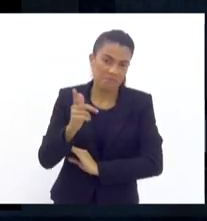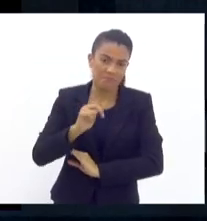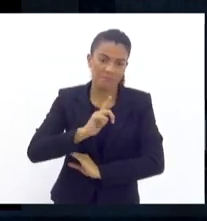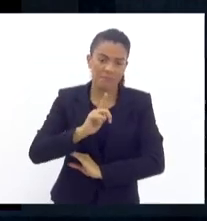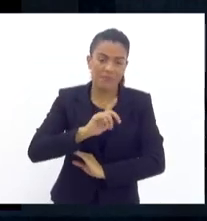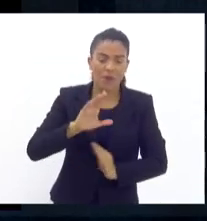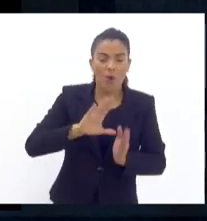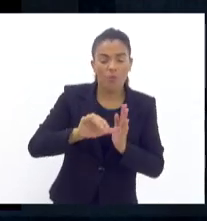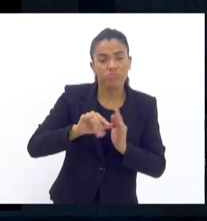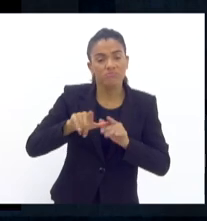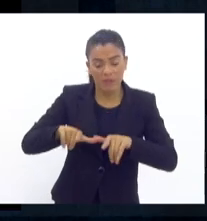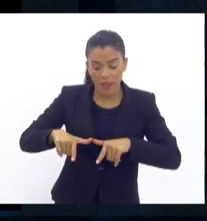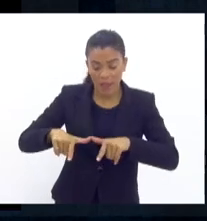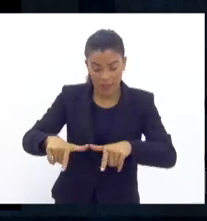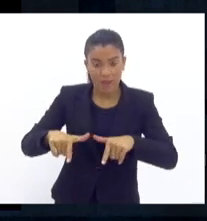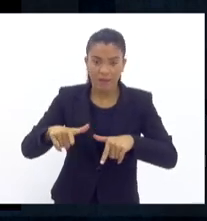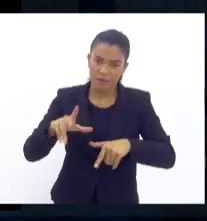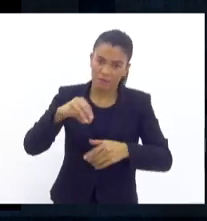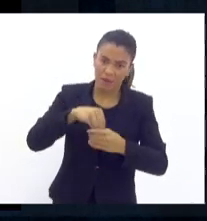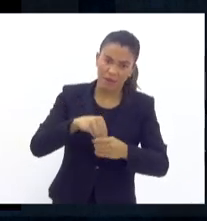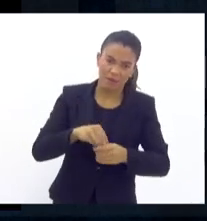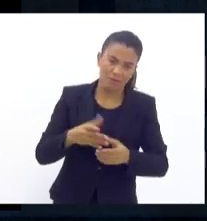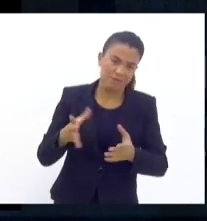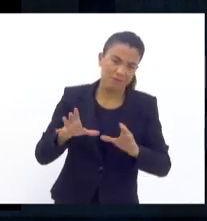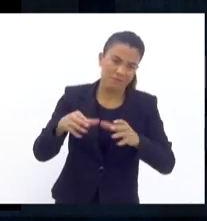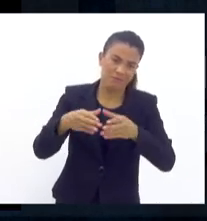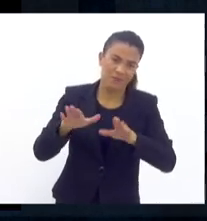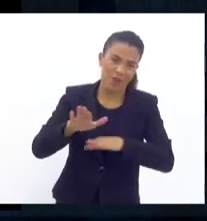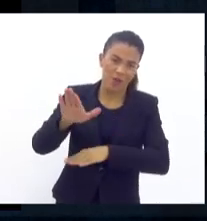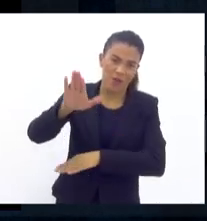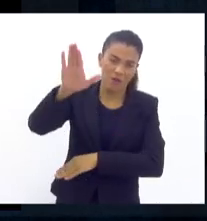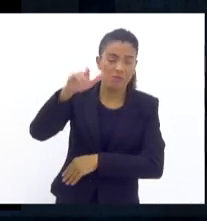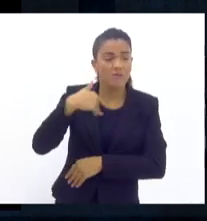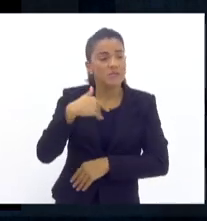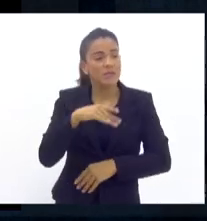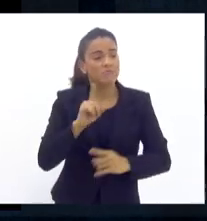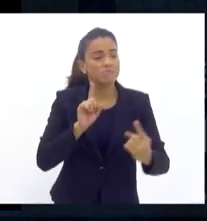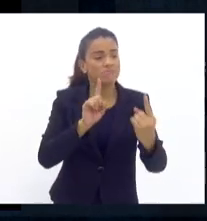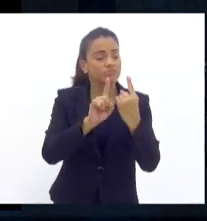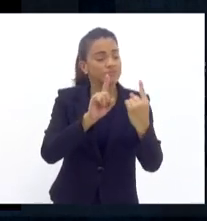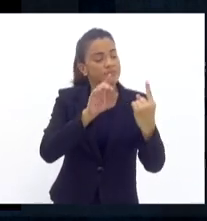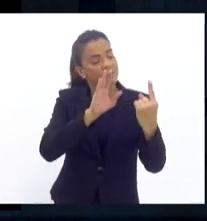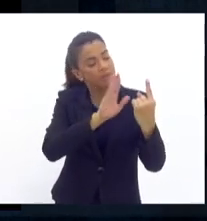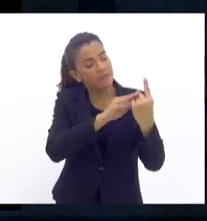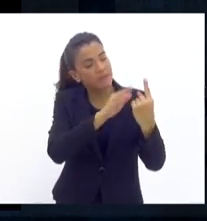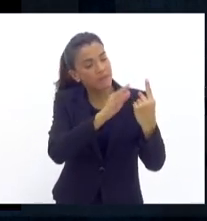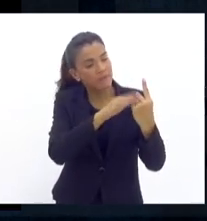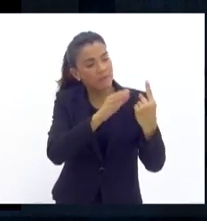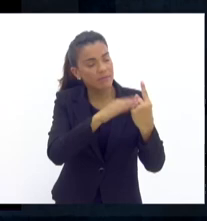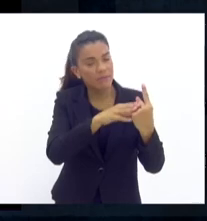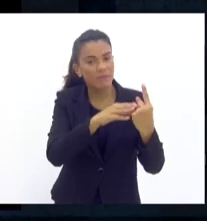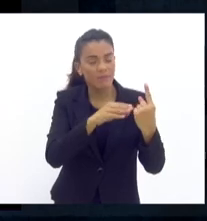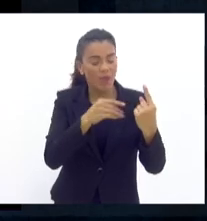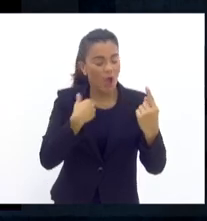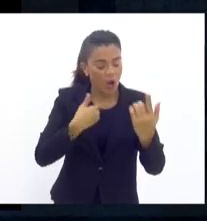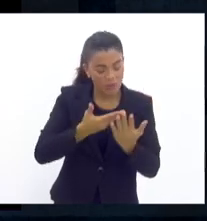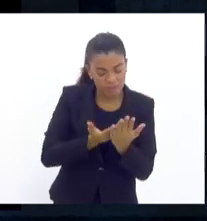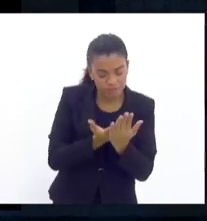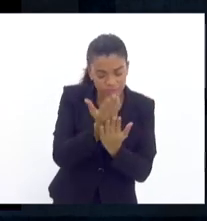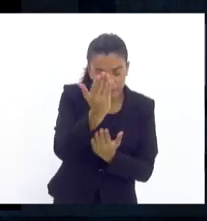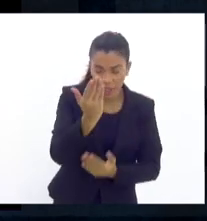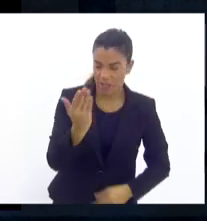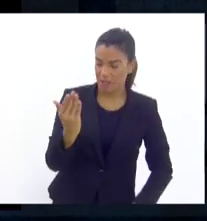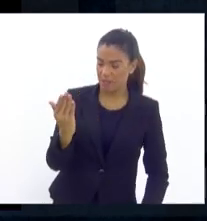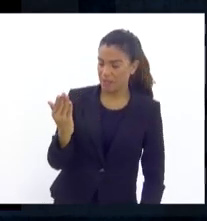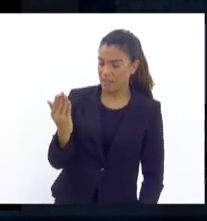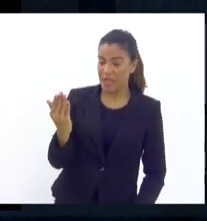atuamos dentro da comunidade, você aborda as pessoas, quando você puxa o SARC, de 10, 8,